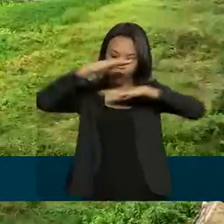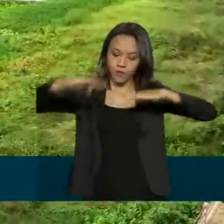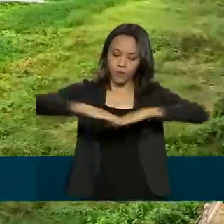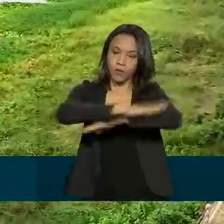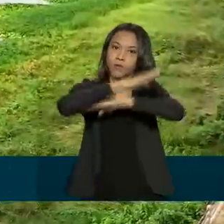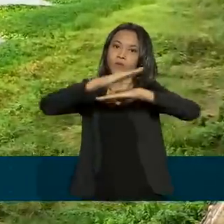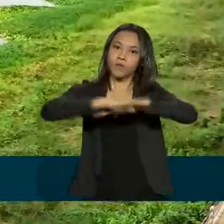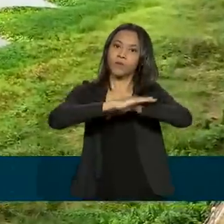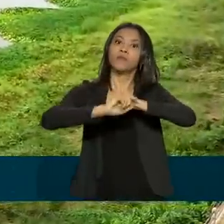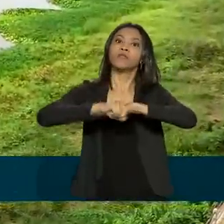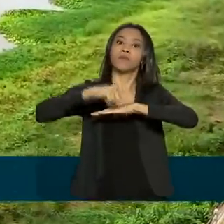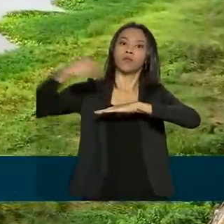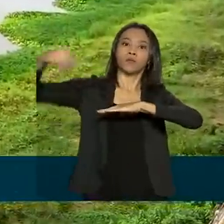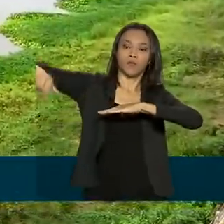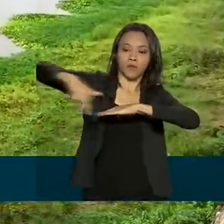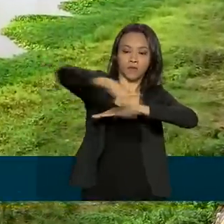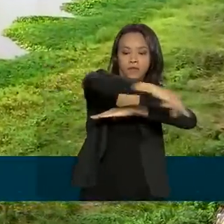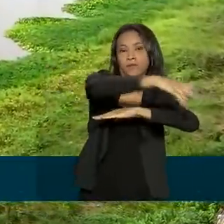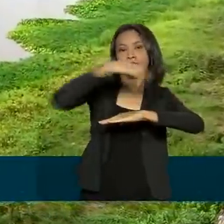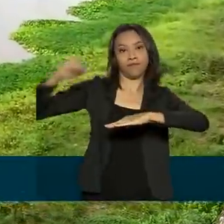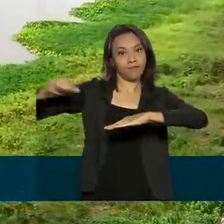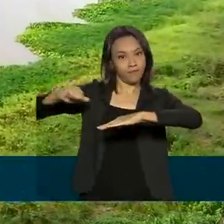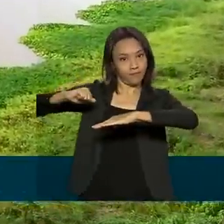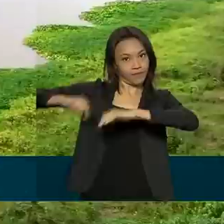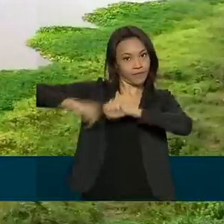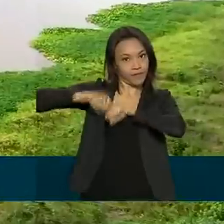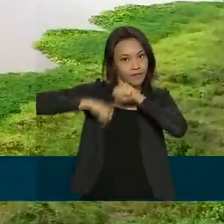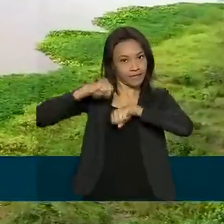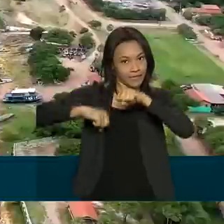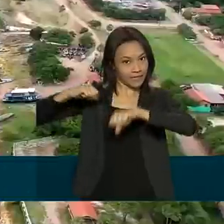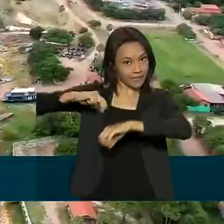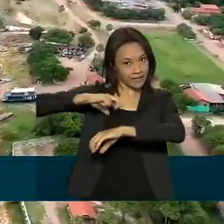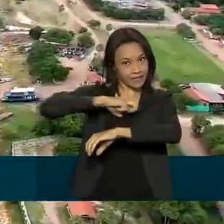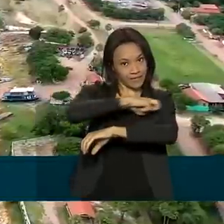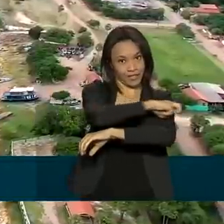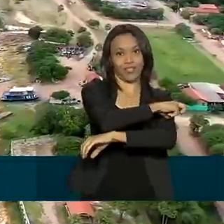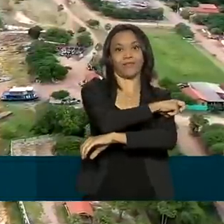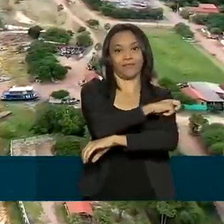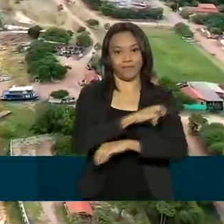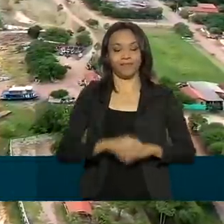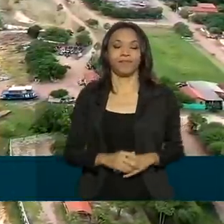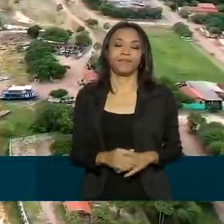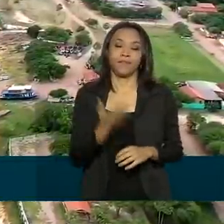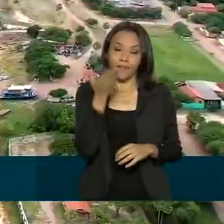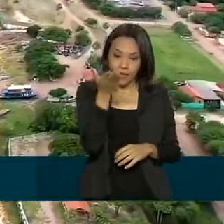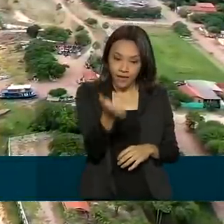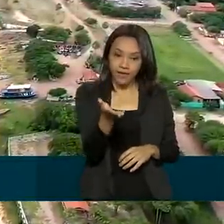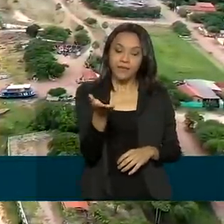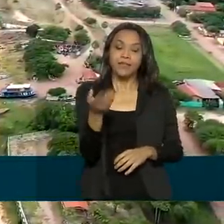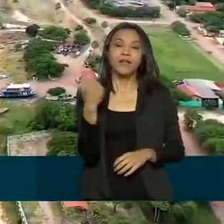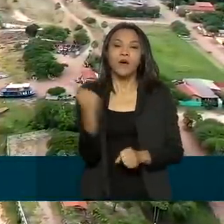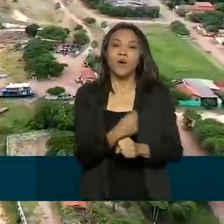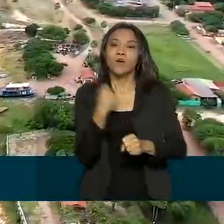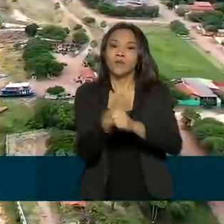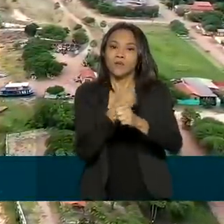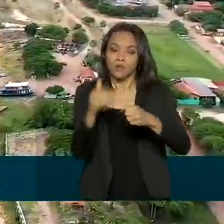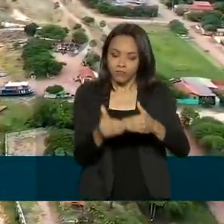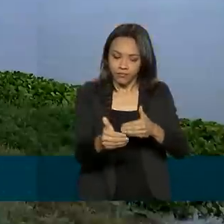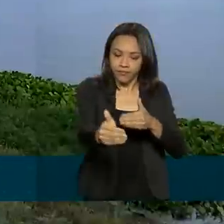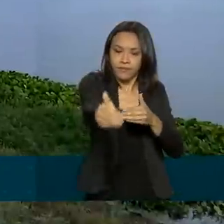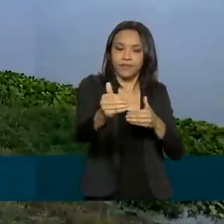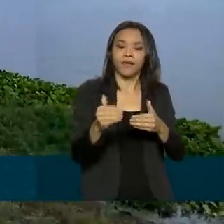passagens nas laterais, para pedestres e ciclistas. A estrutura é considerada a principal obra da Rota